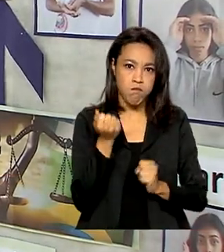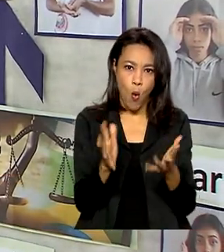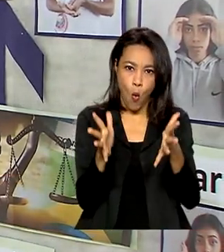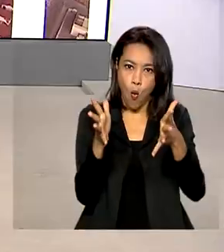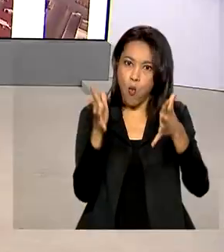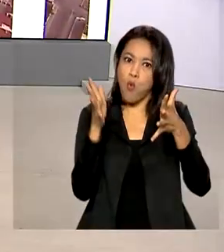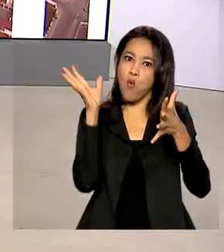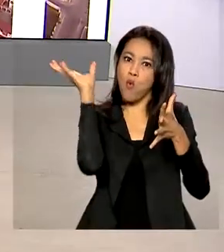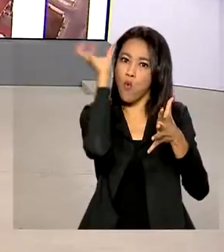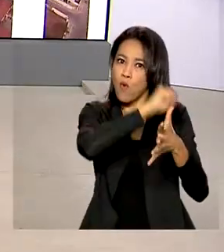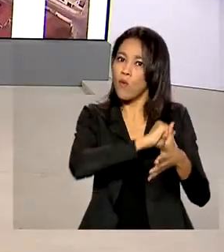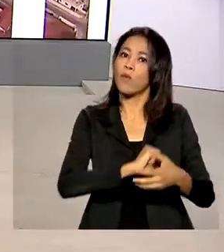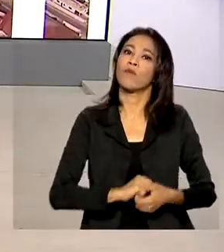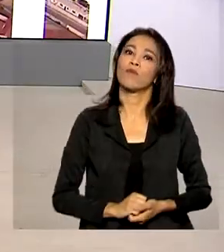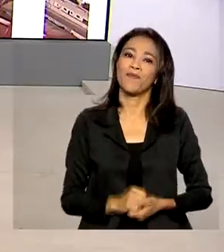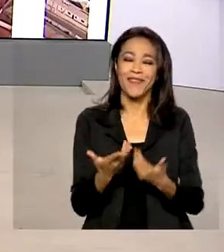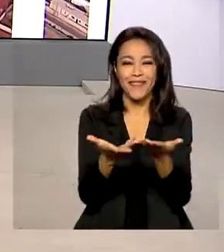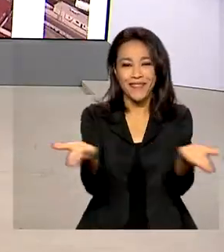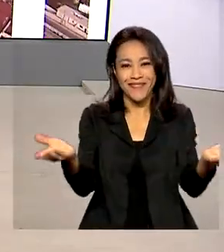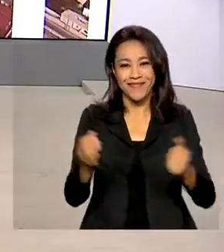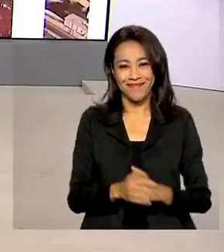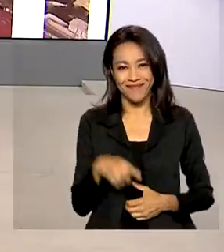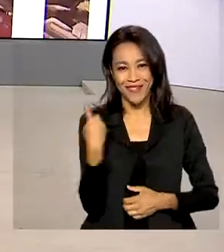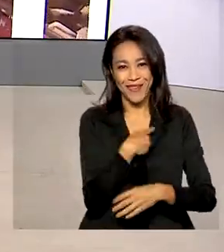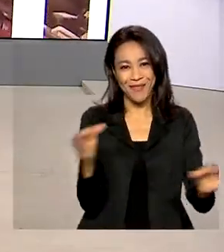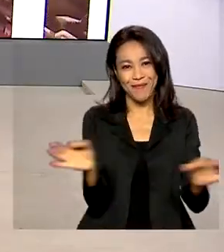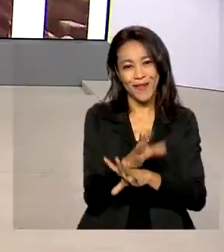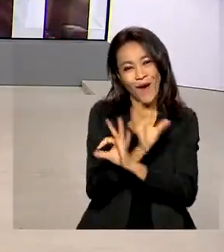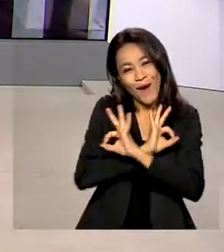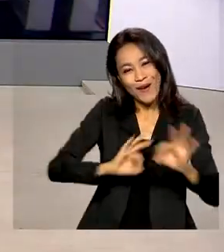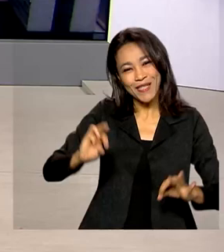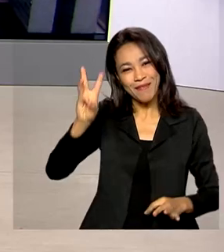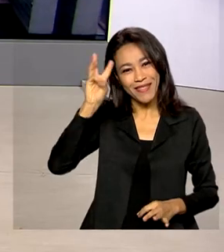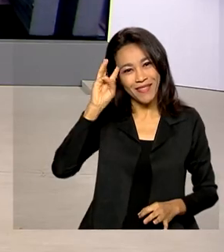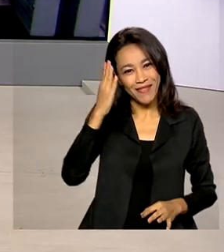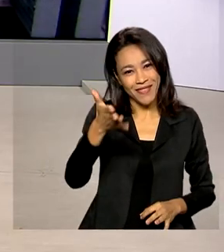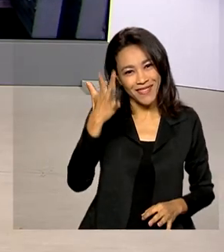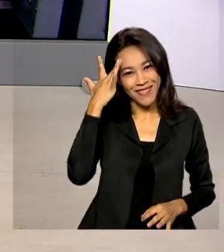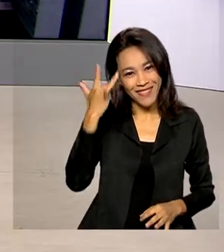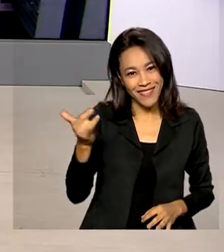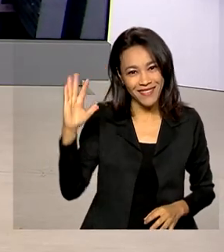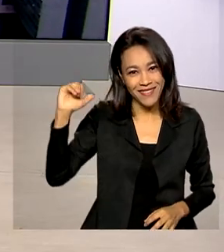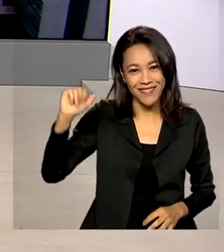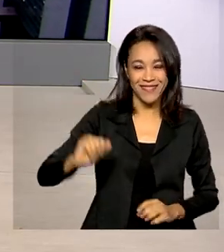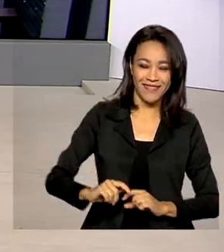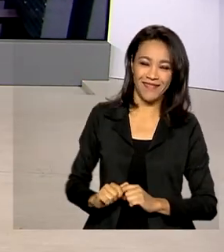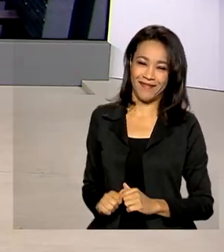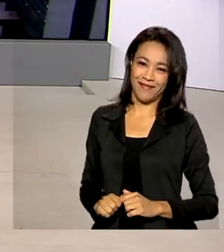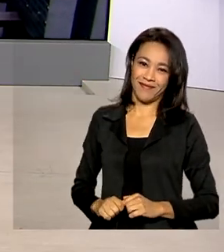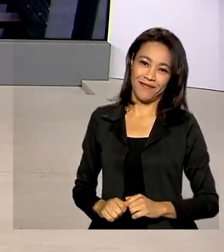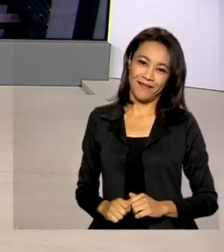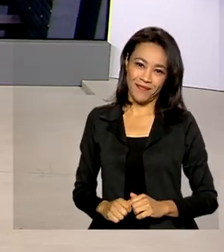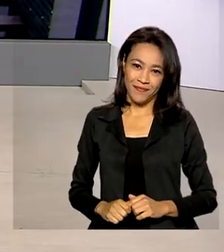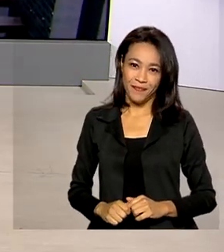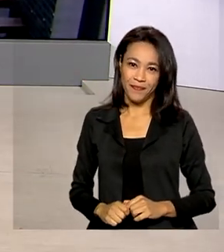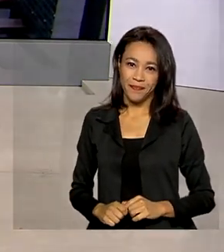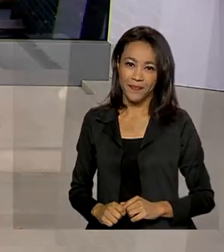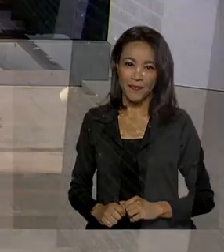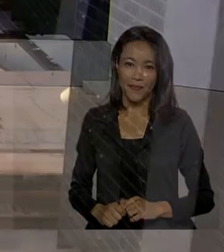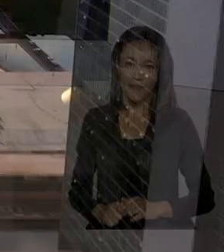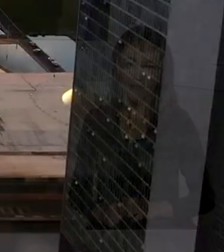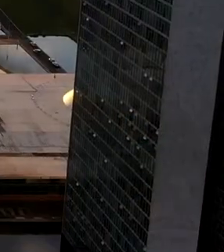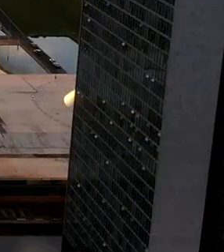mais. É isso, a gente fica por aqui. Uma ótima terça-feira para você e até amanhã. Tchau. Tchau. Tchau.